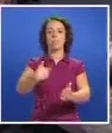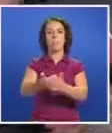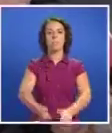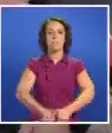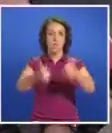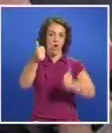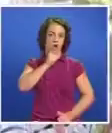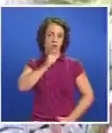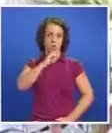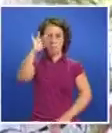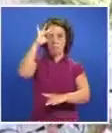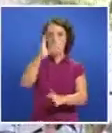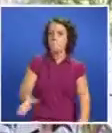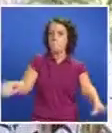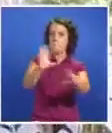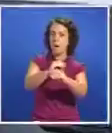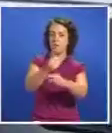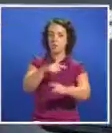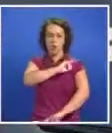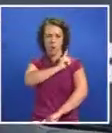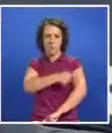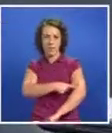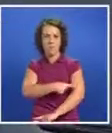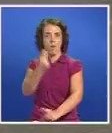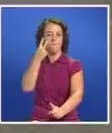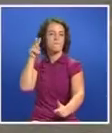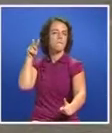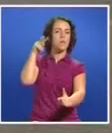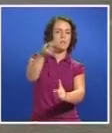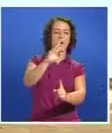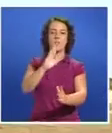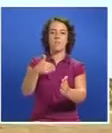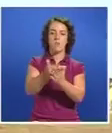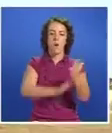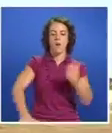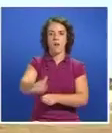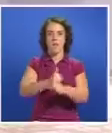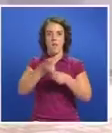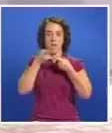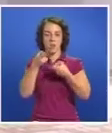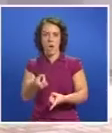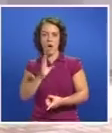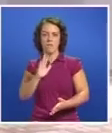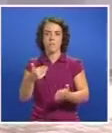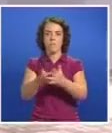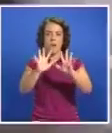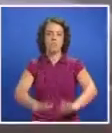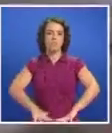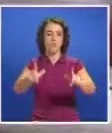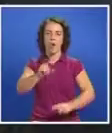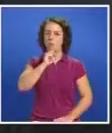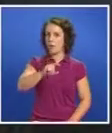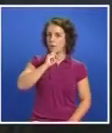com mais ambição. É de competência e visão para fazer das nove ilhas espaços de desenvolvimento e de